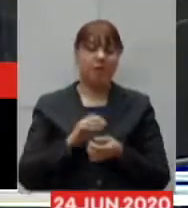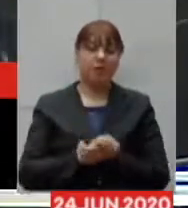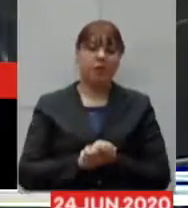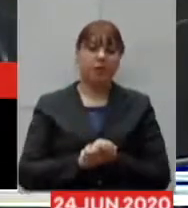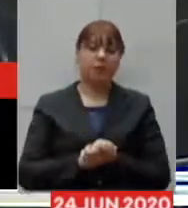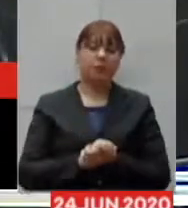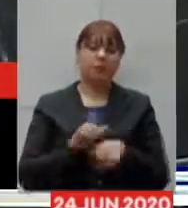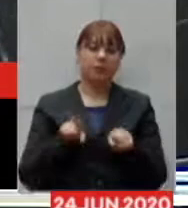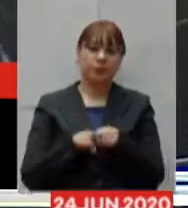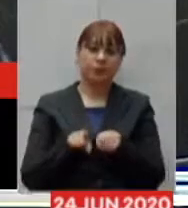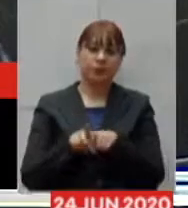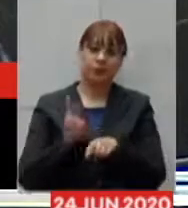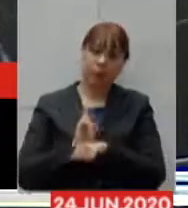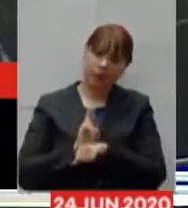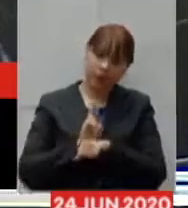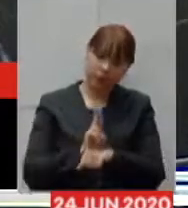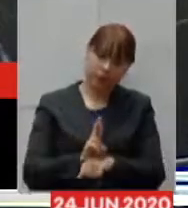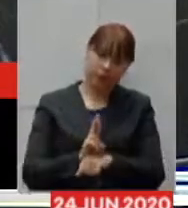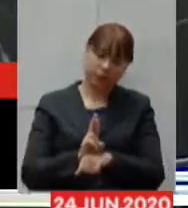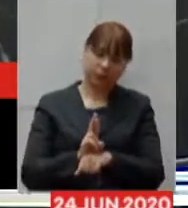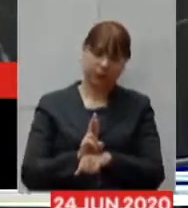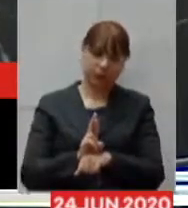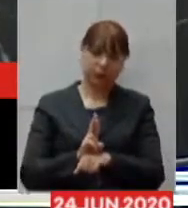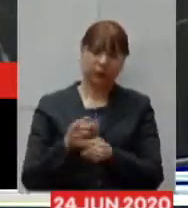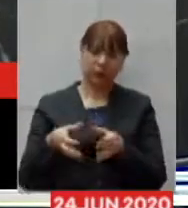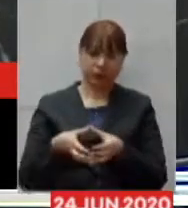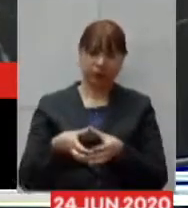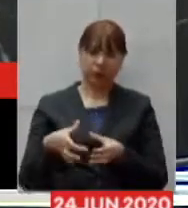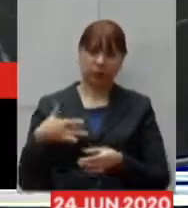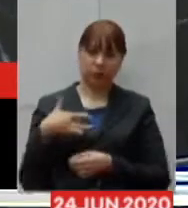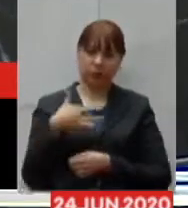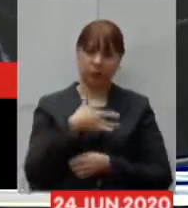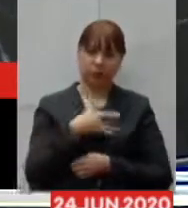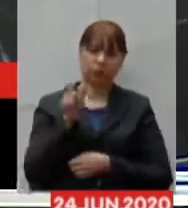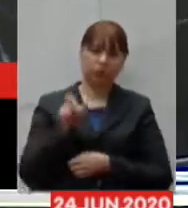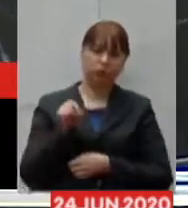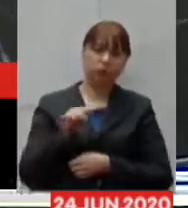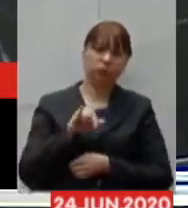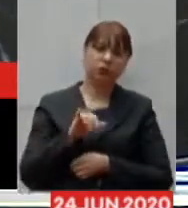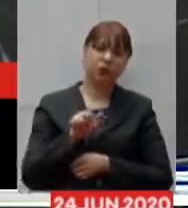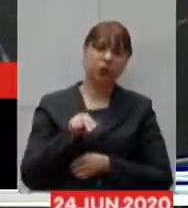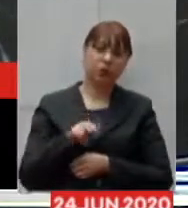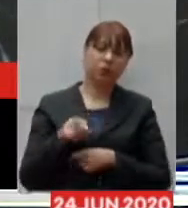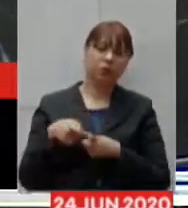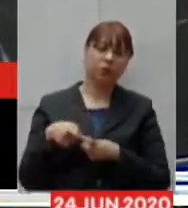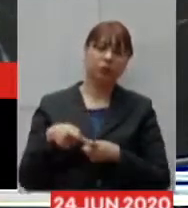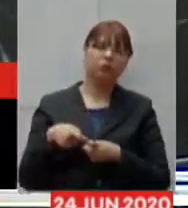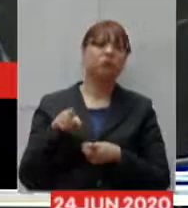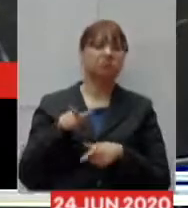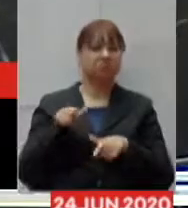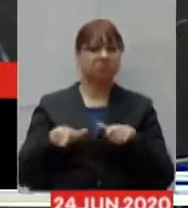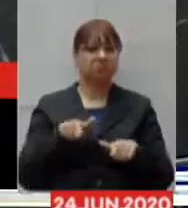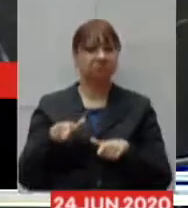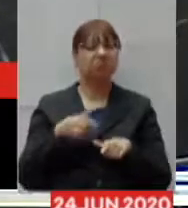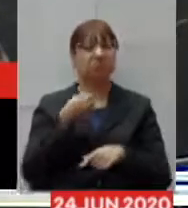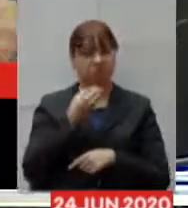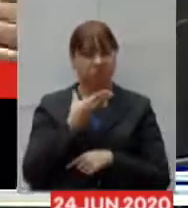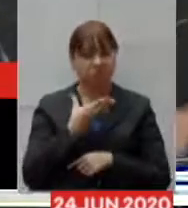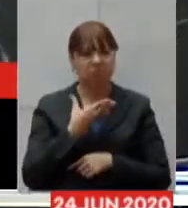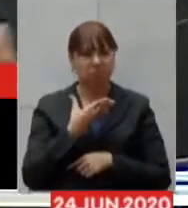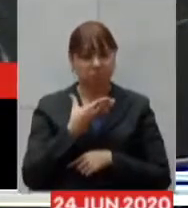representante da Comissão de Saúde, e ele está fazendo um trabalho muito bom,